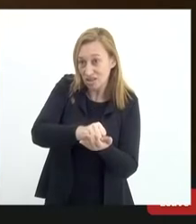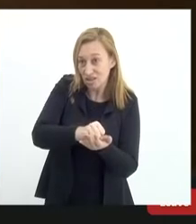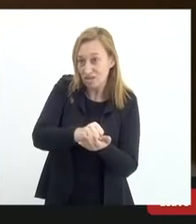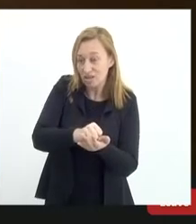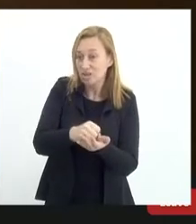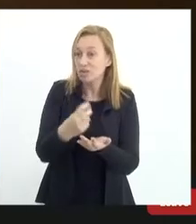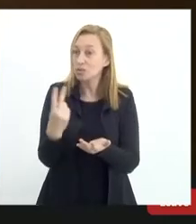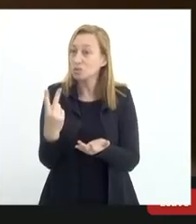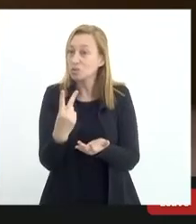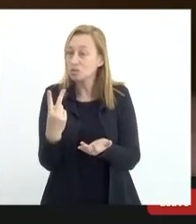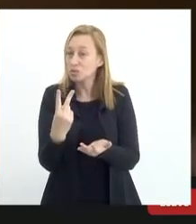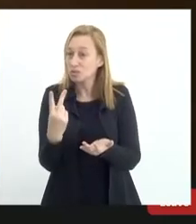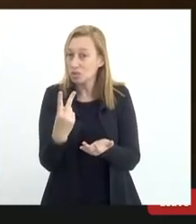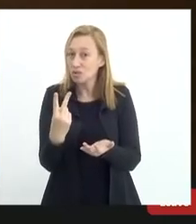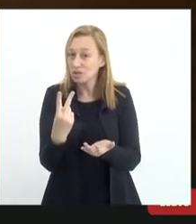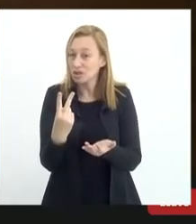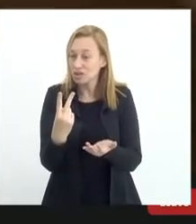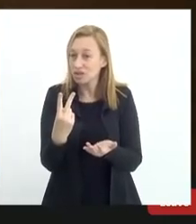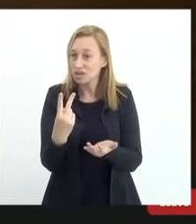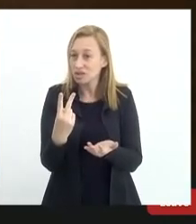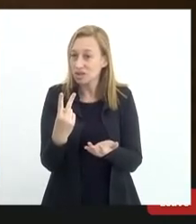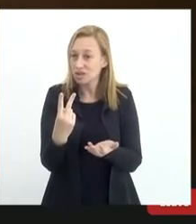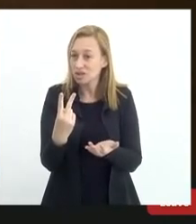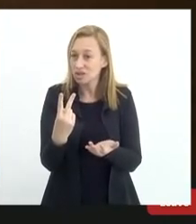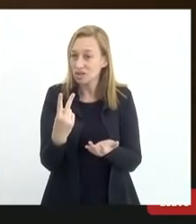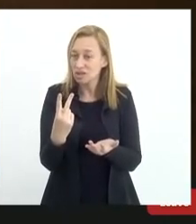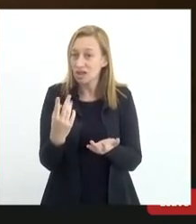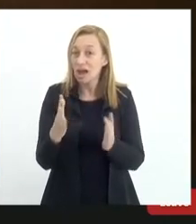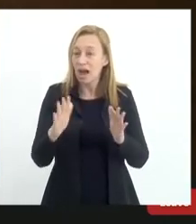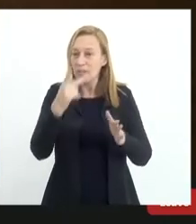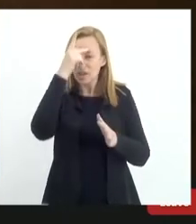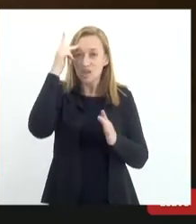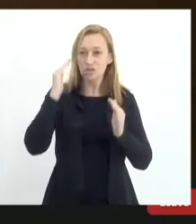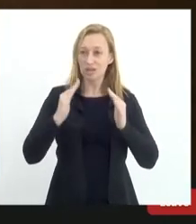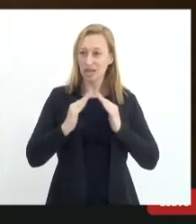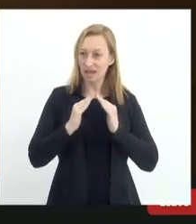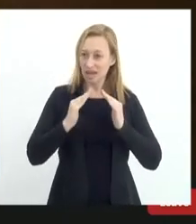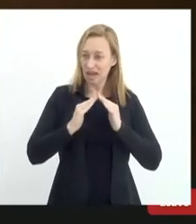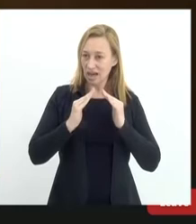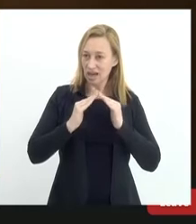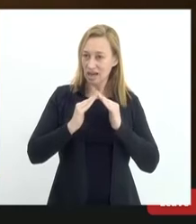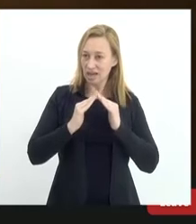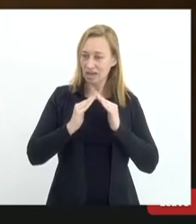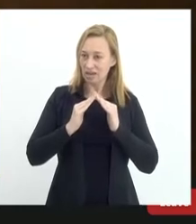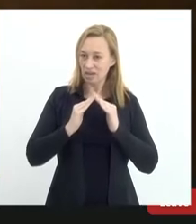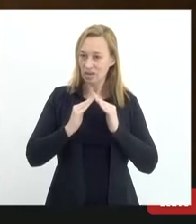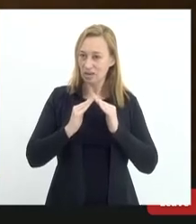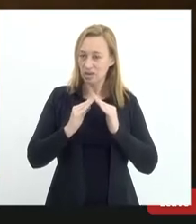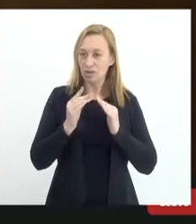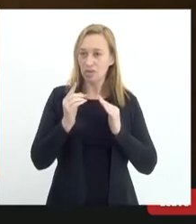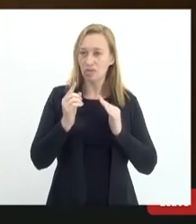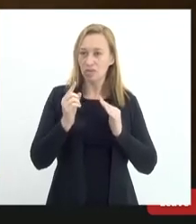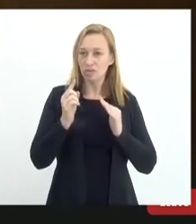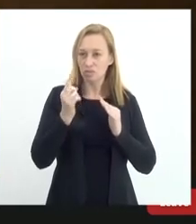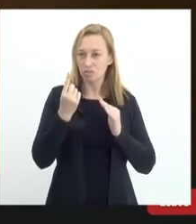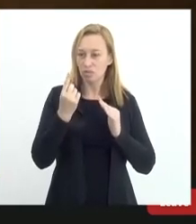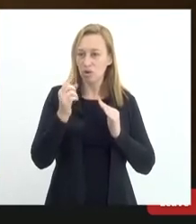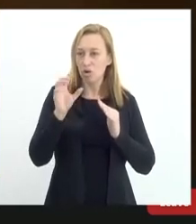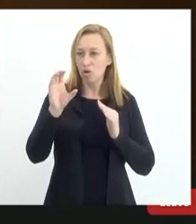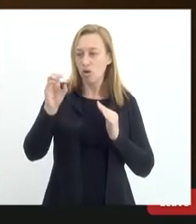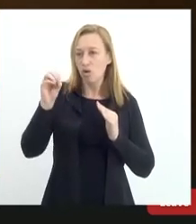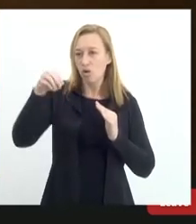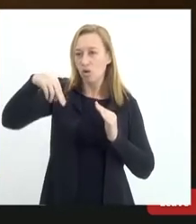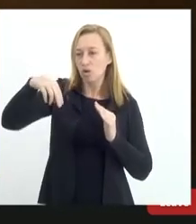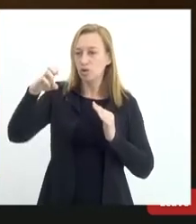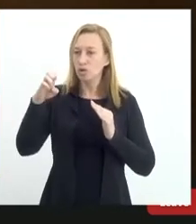dois suave, a pessoa na casa, coloca um cotonete dentro, por